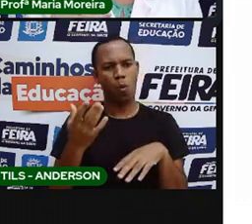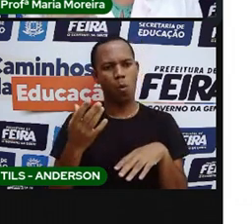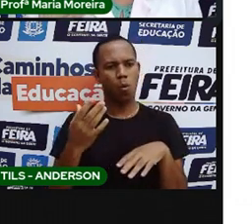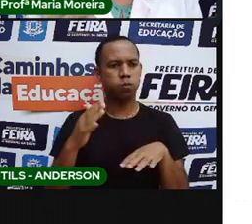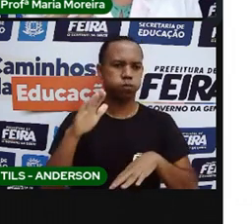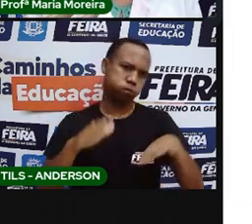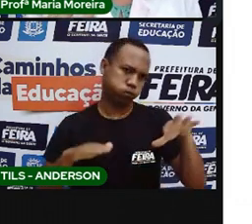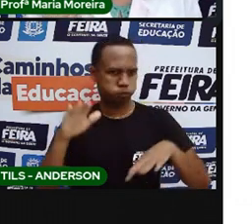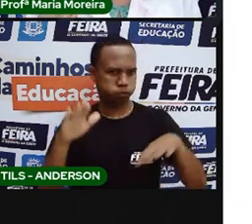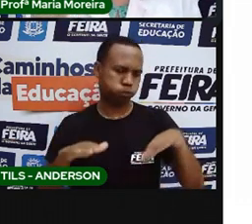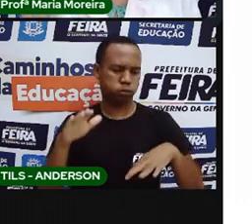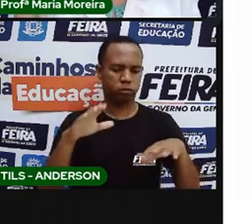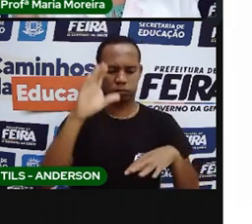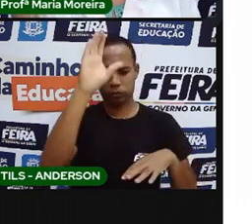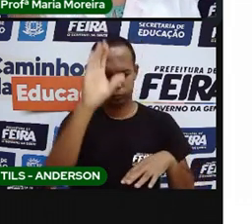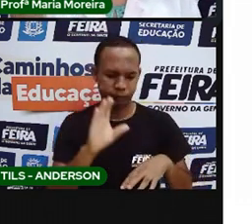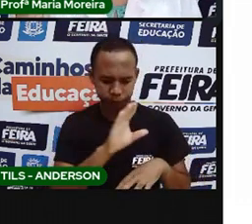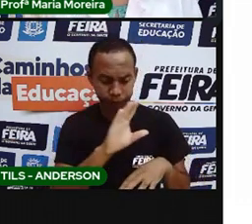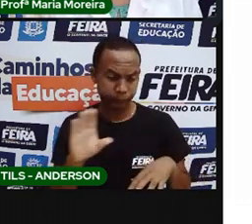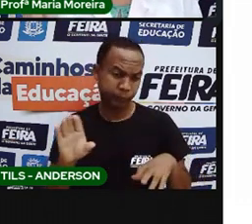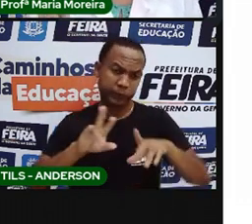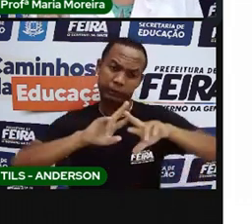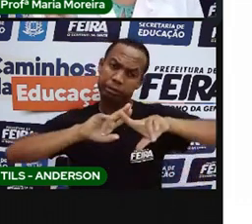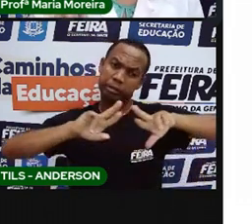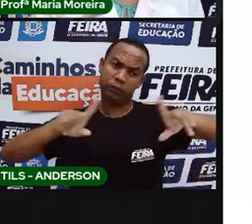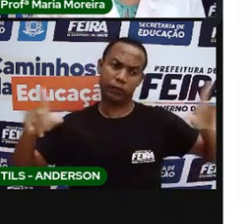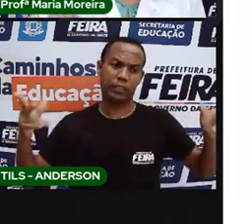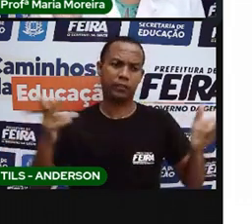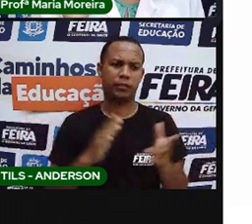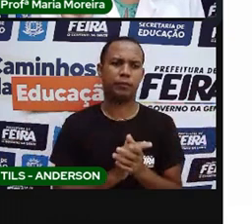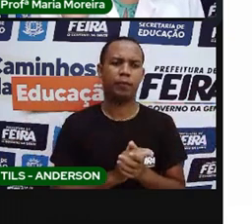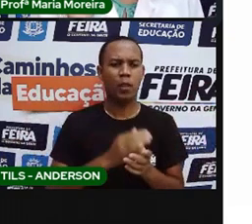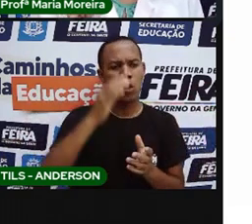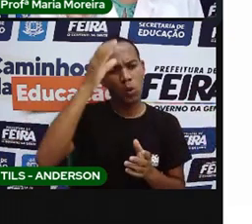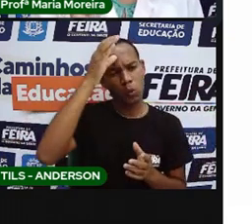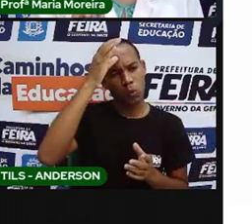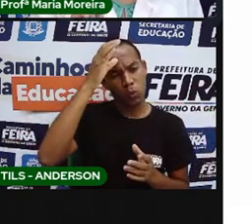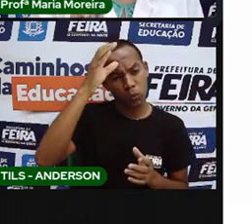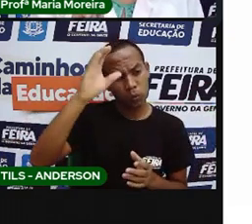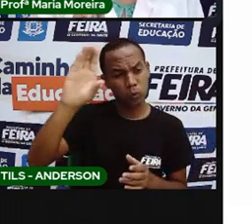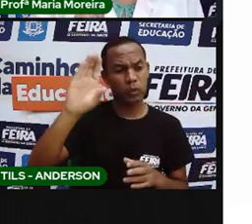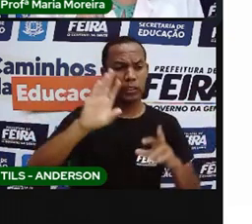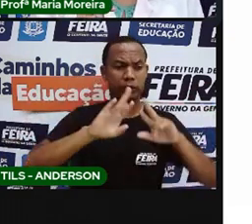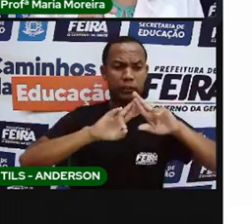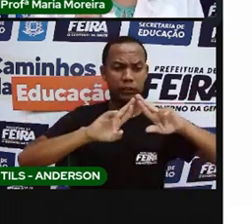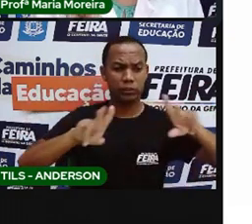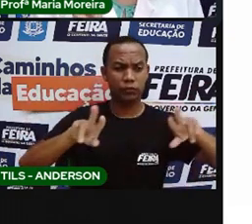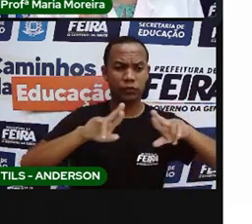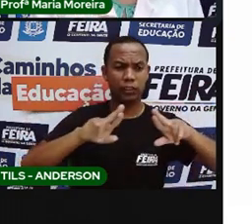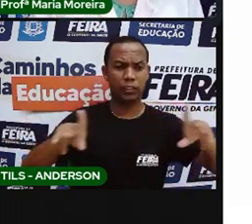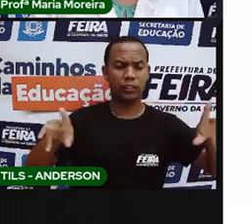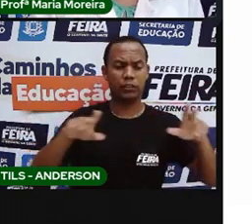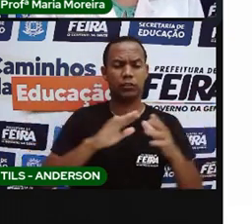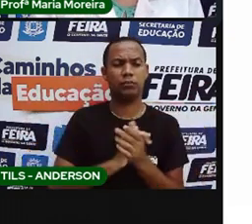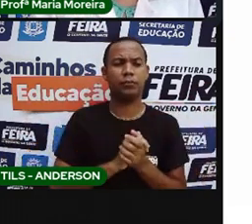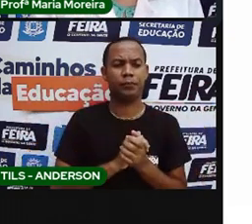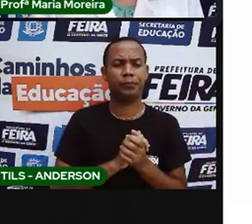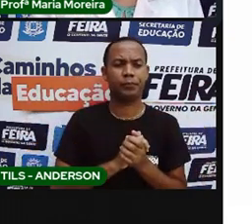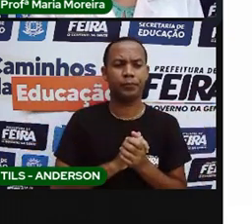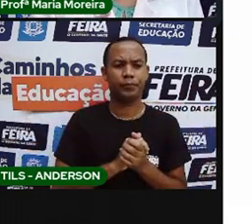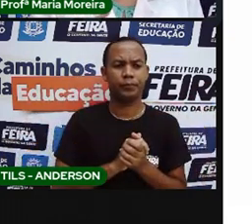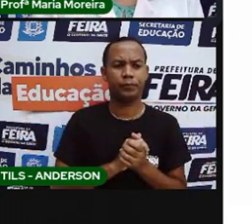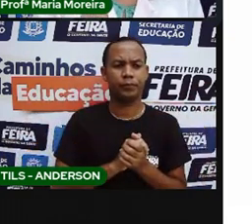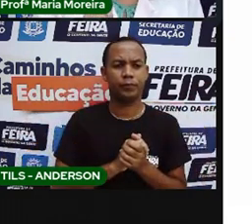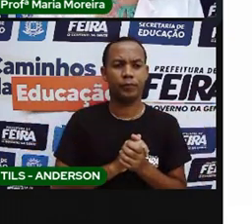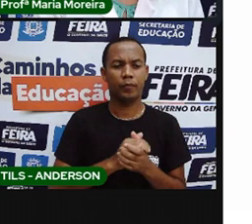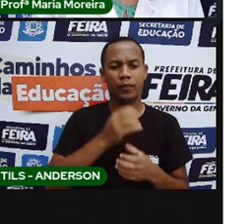porque a gente tem que entender e respeitar que estamos alunos de uma cultura diferente da maioria de nós, certo?